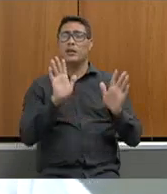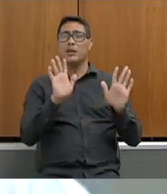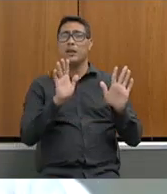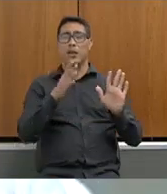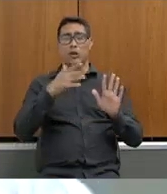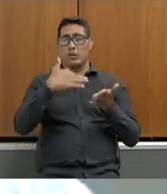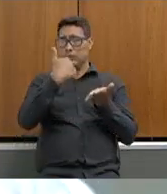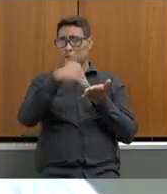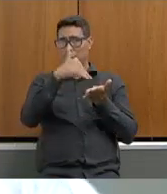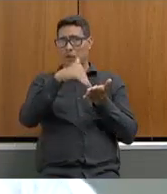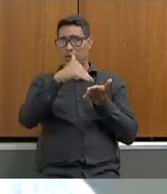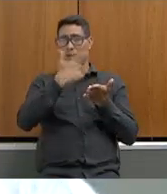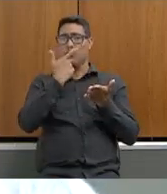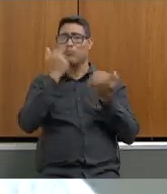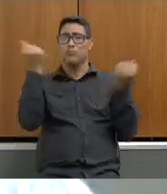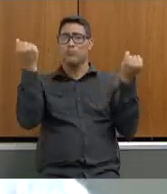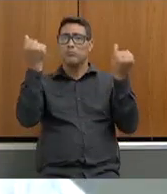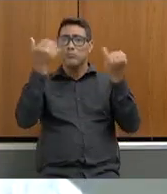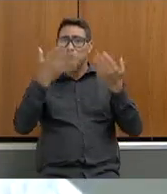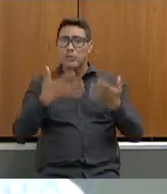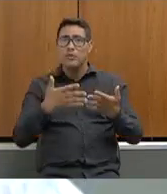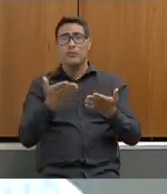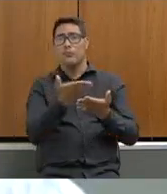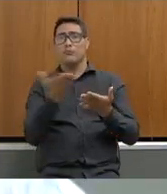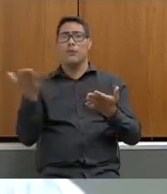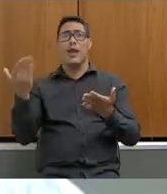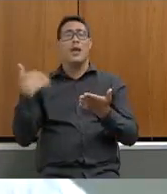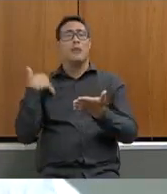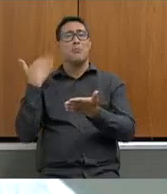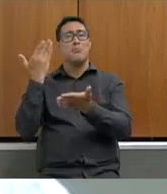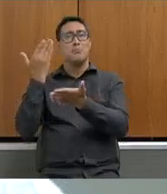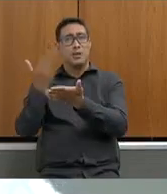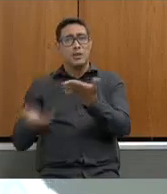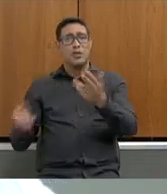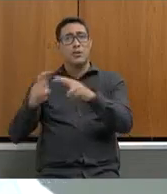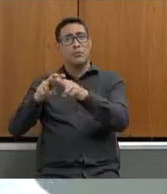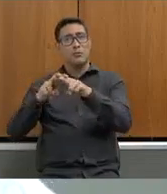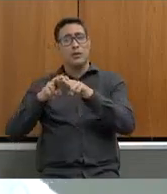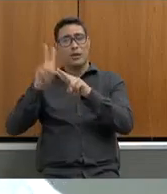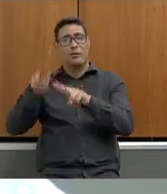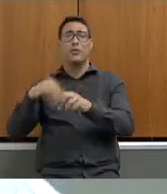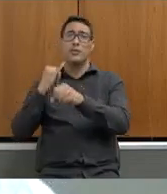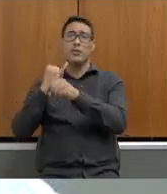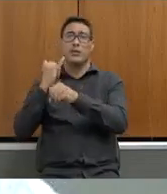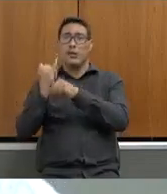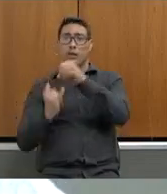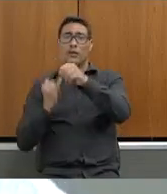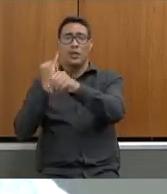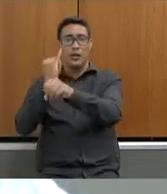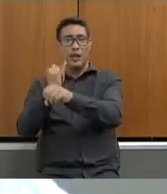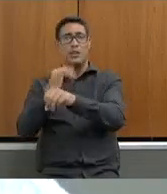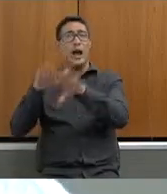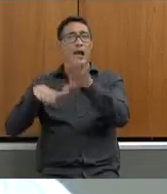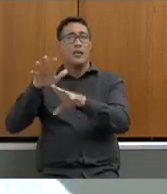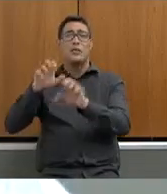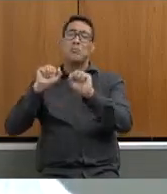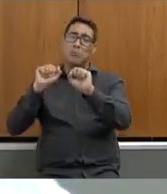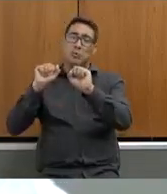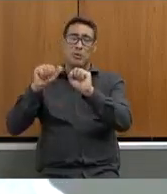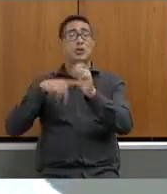secretário o início da fala da senhora que eu perdi por causa de conexão pode ser que eu seja repetitivo